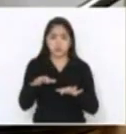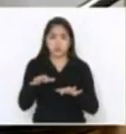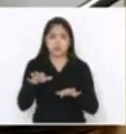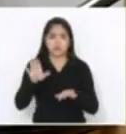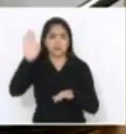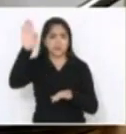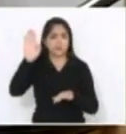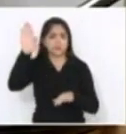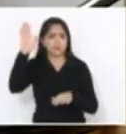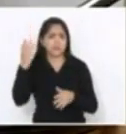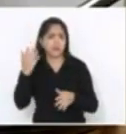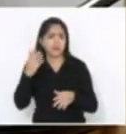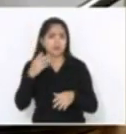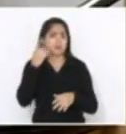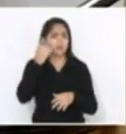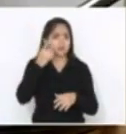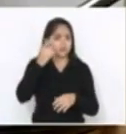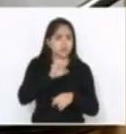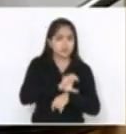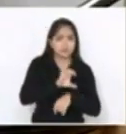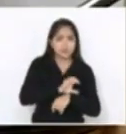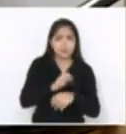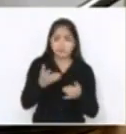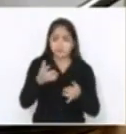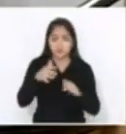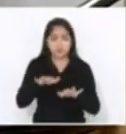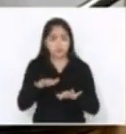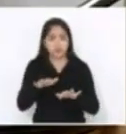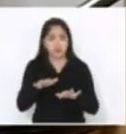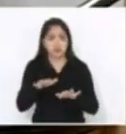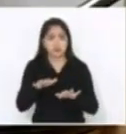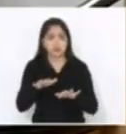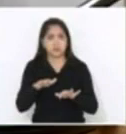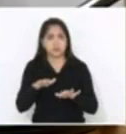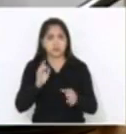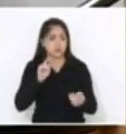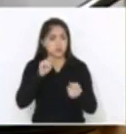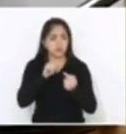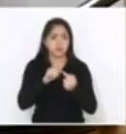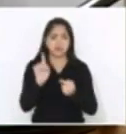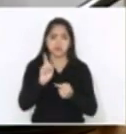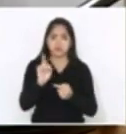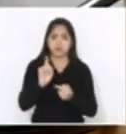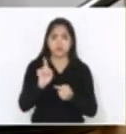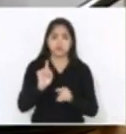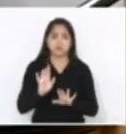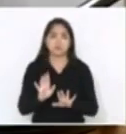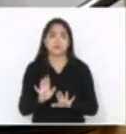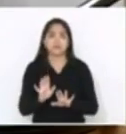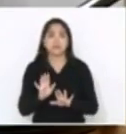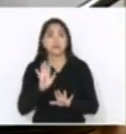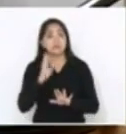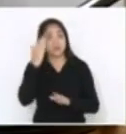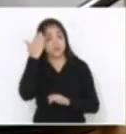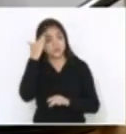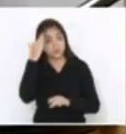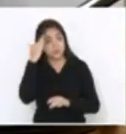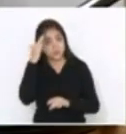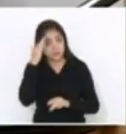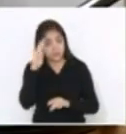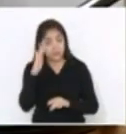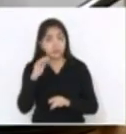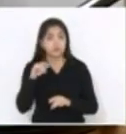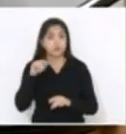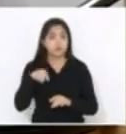estadual. Não pretendo, provavelmente, adiputar nenhum cargo. Mas entendo que o